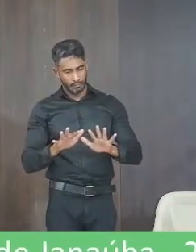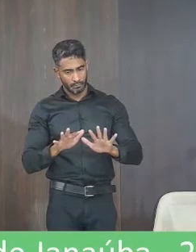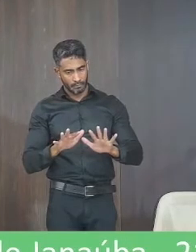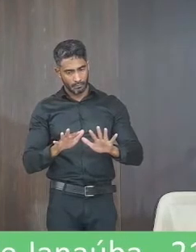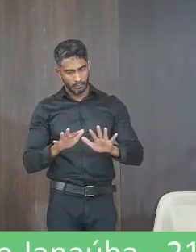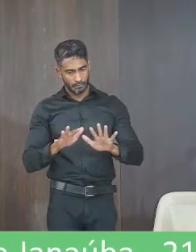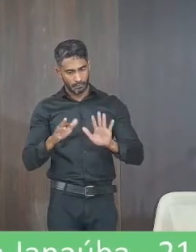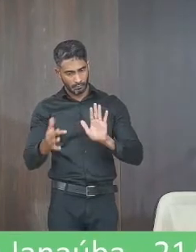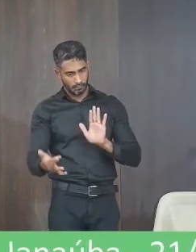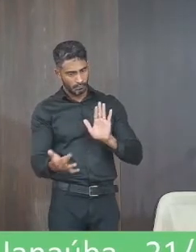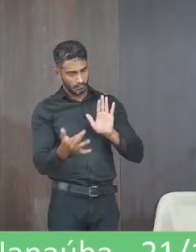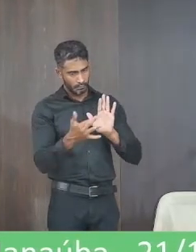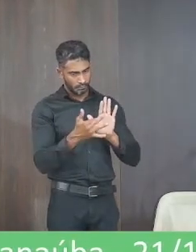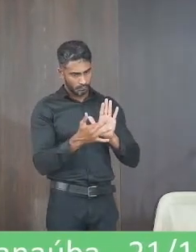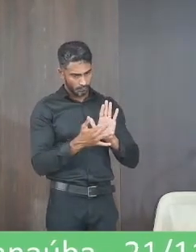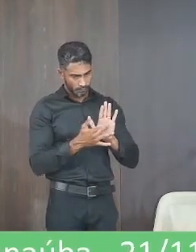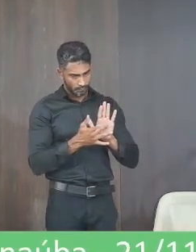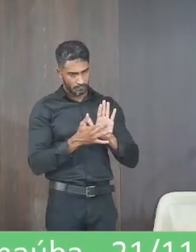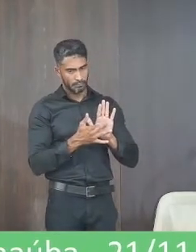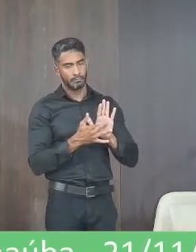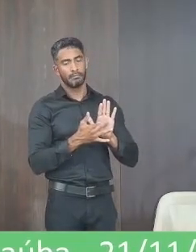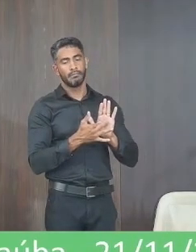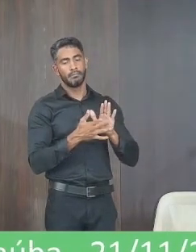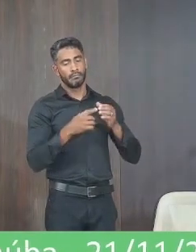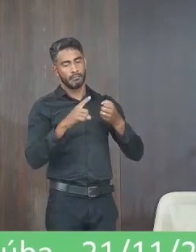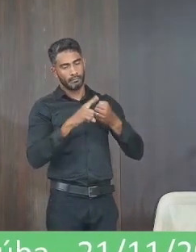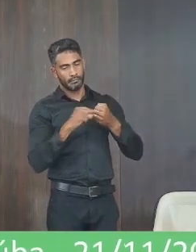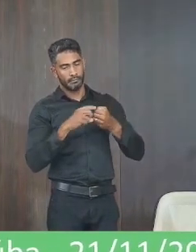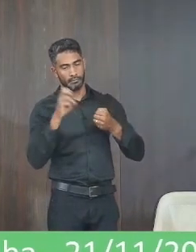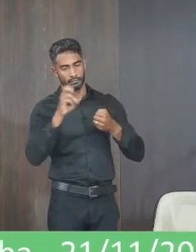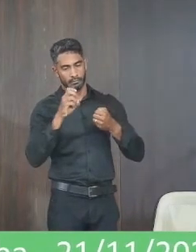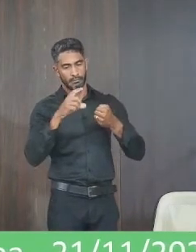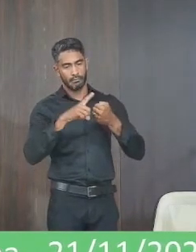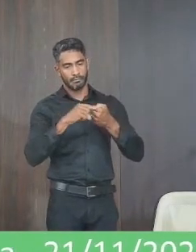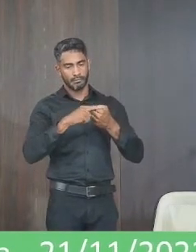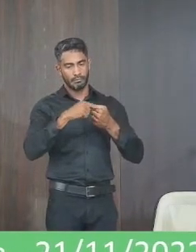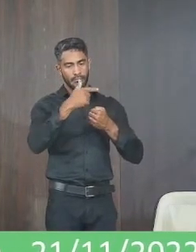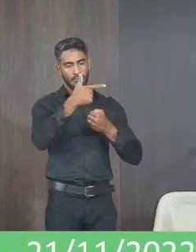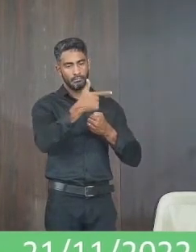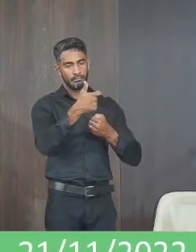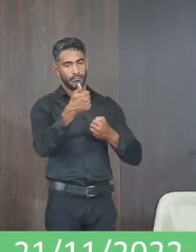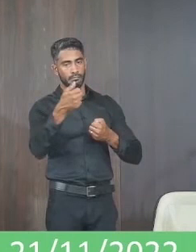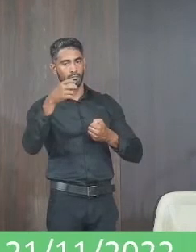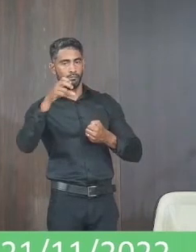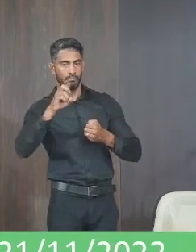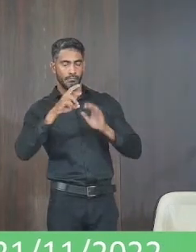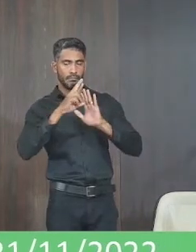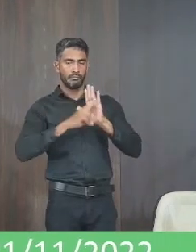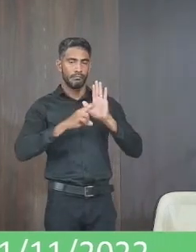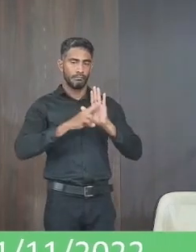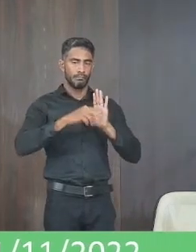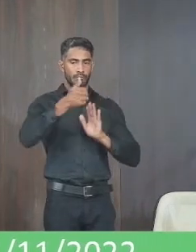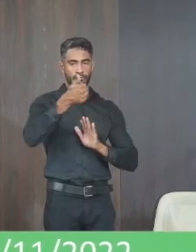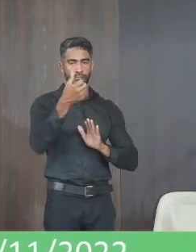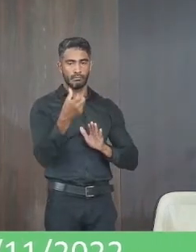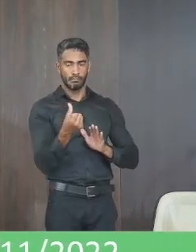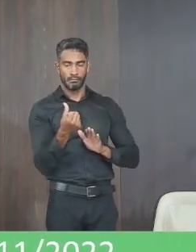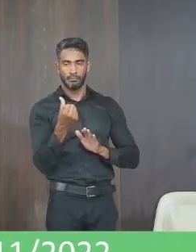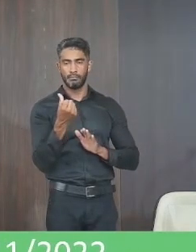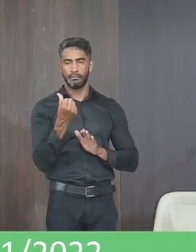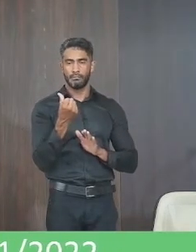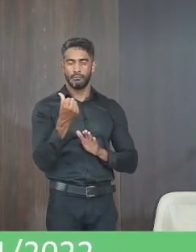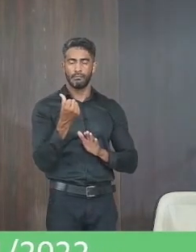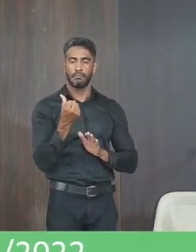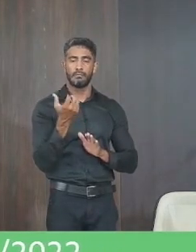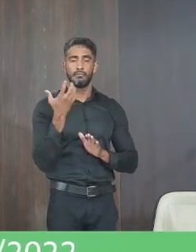na forma regimental com base no parágrafo 5º do artigo 205 do regimento interno resolução 016 de 1997 suas alterações